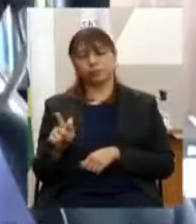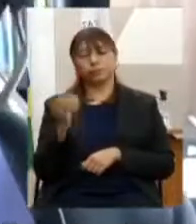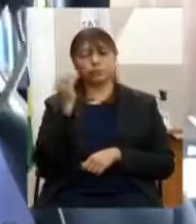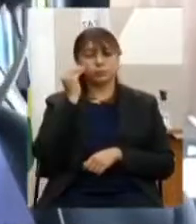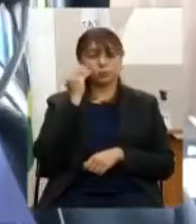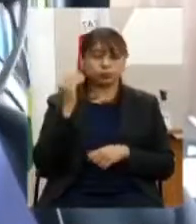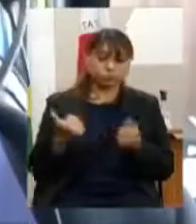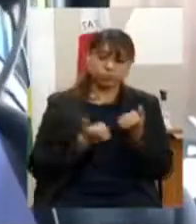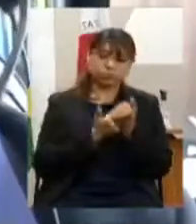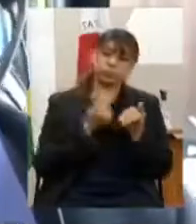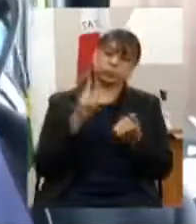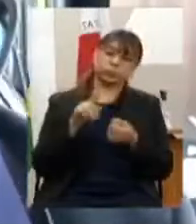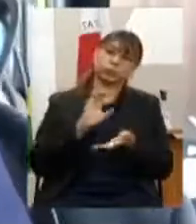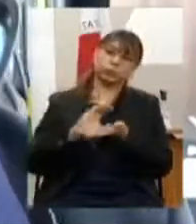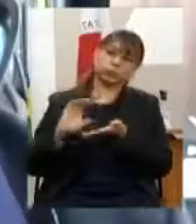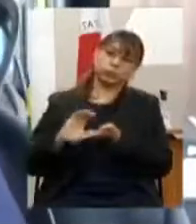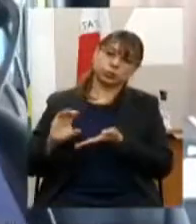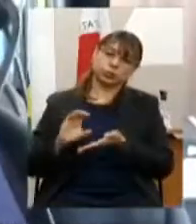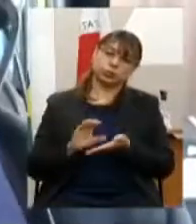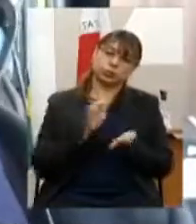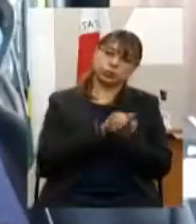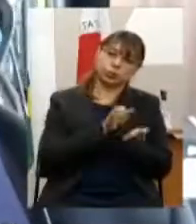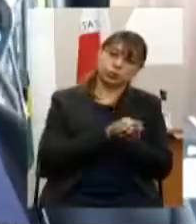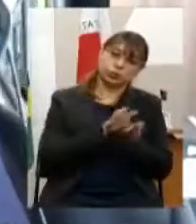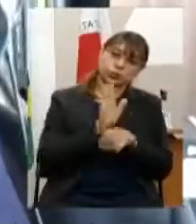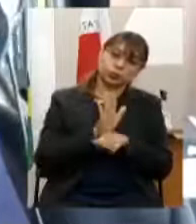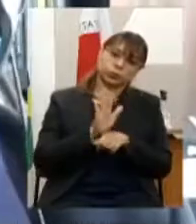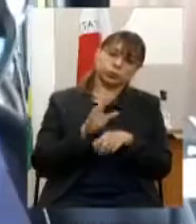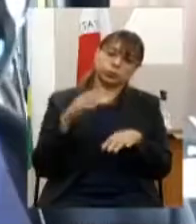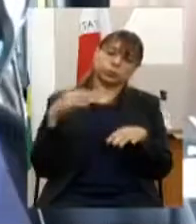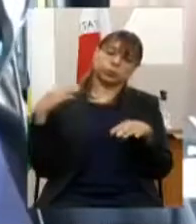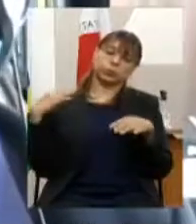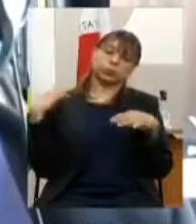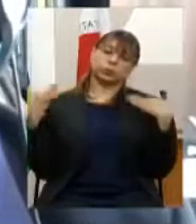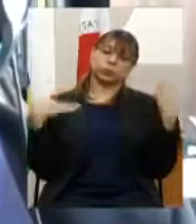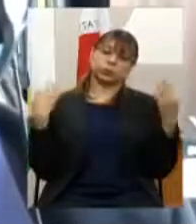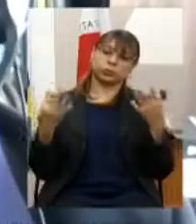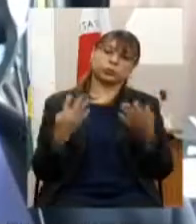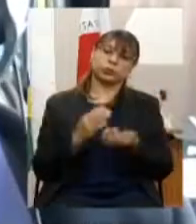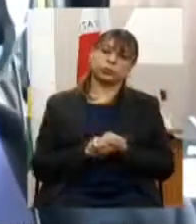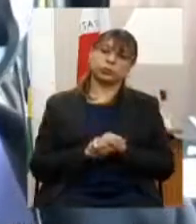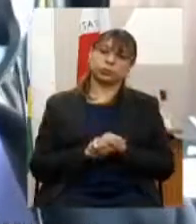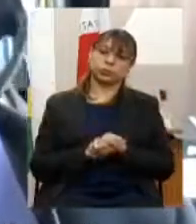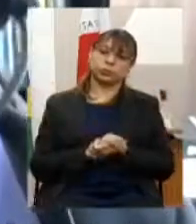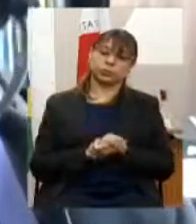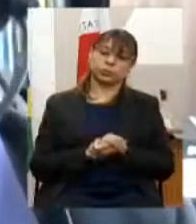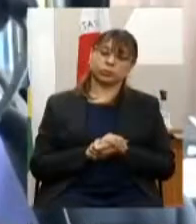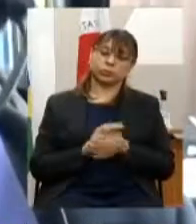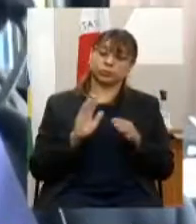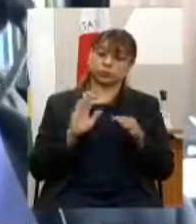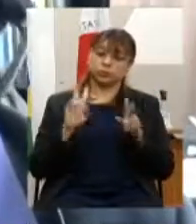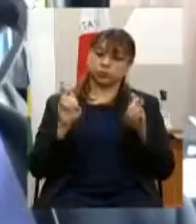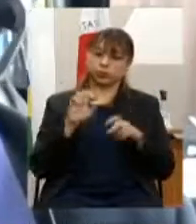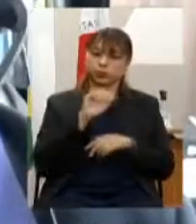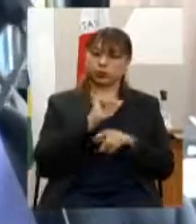aporte de recursos ao fundo de assistência ao turismo fastur em 2021 no âmbito da ação